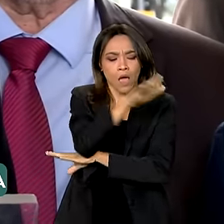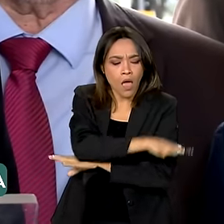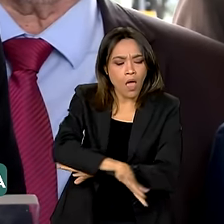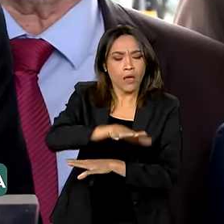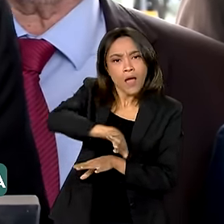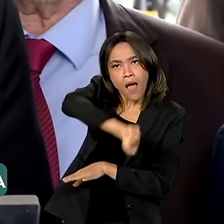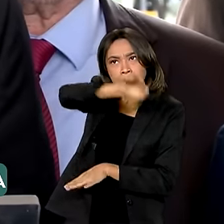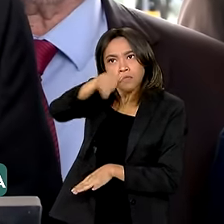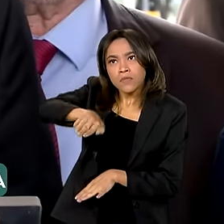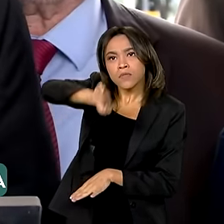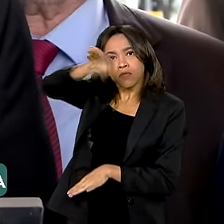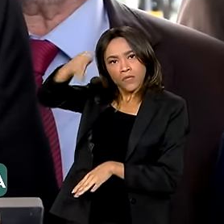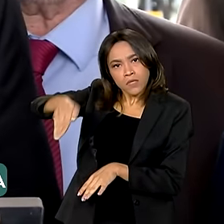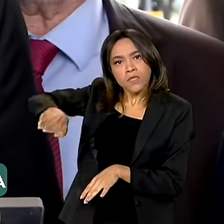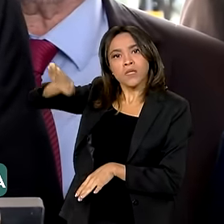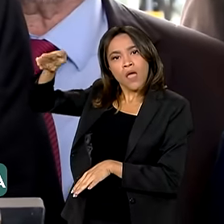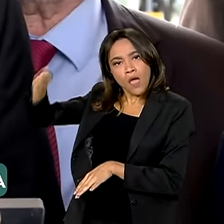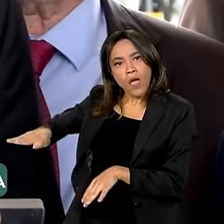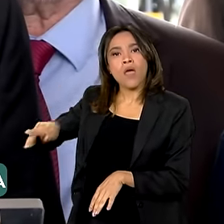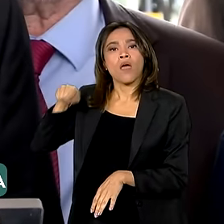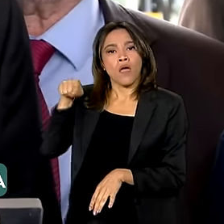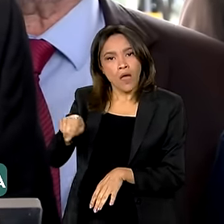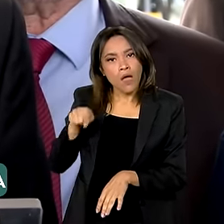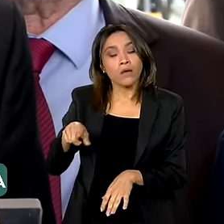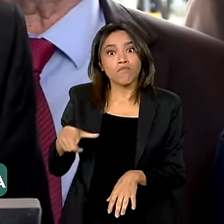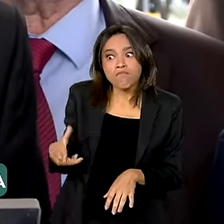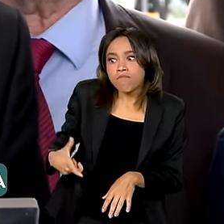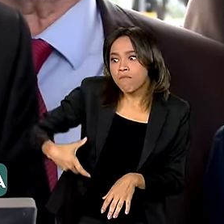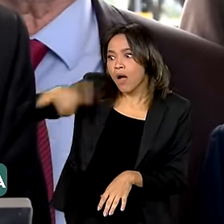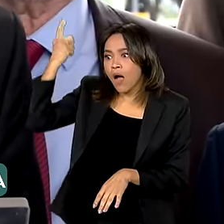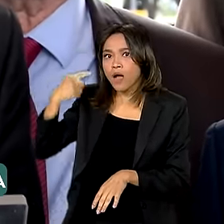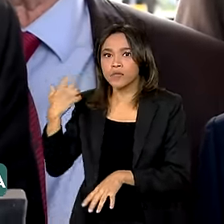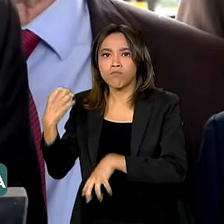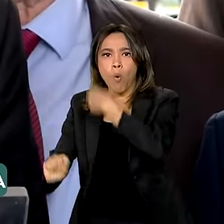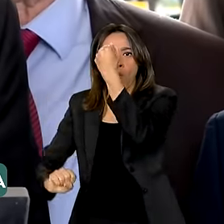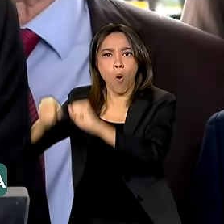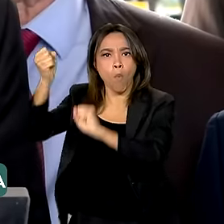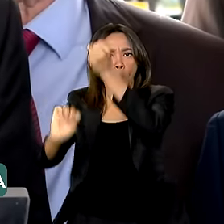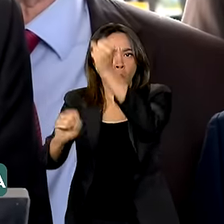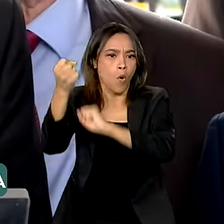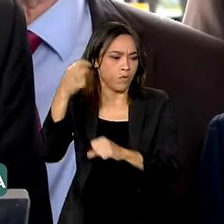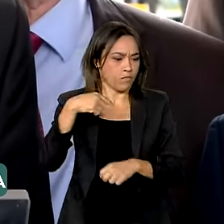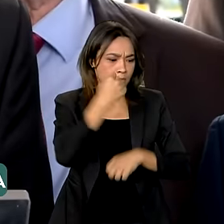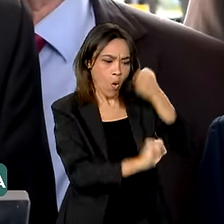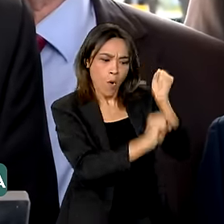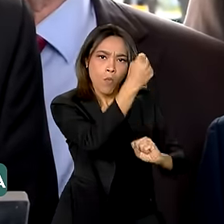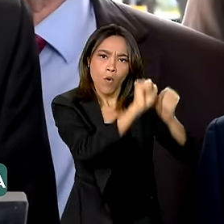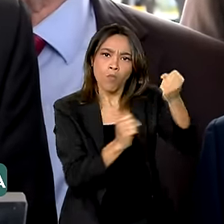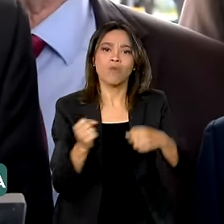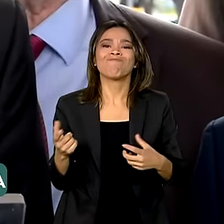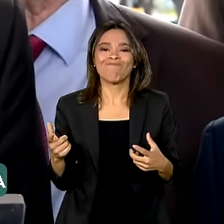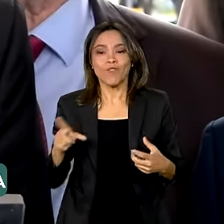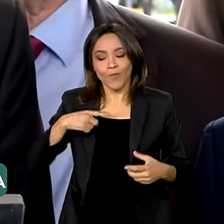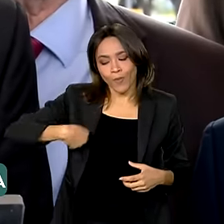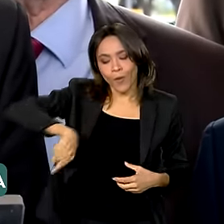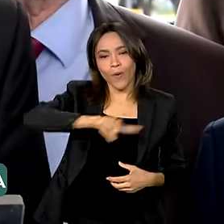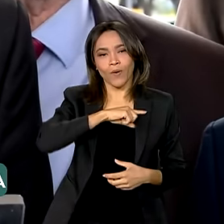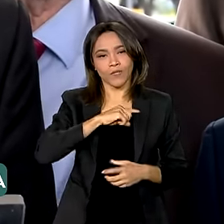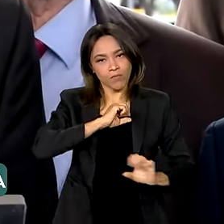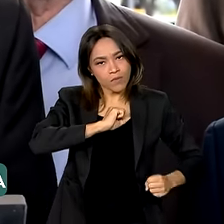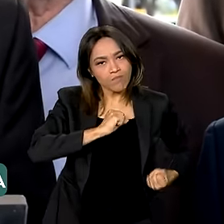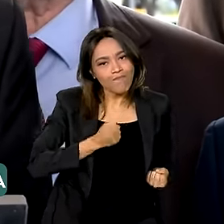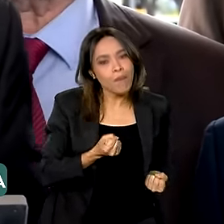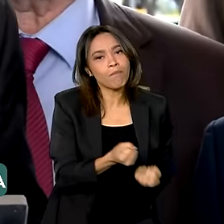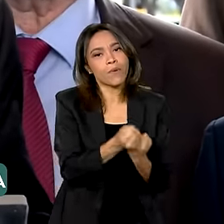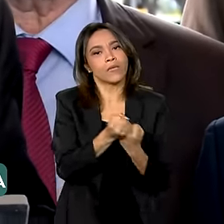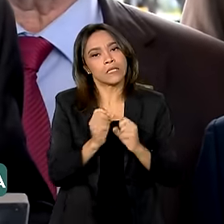Gaúcha, enfim, onde estão os maiores polos industriais. Então, todo o empenho para a gente rapidamente